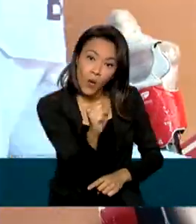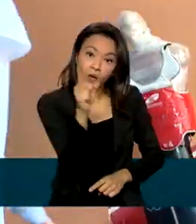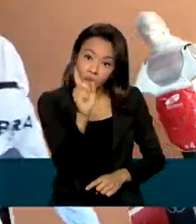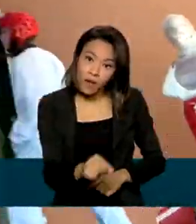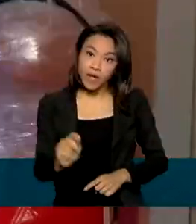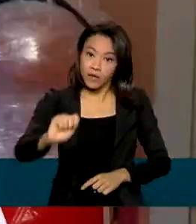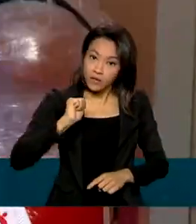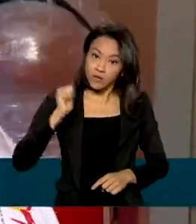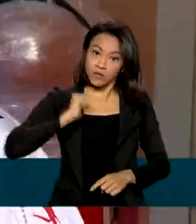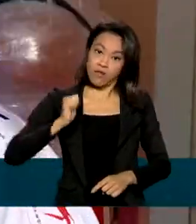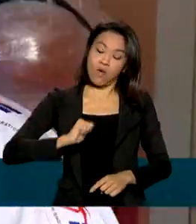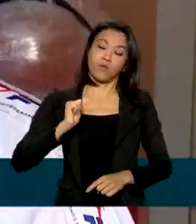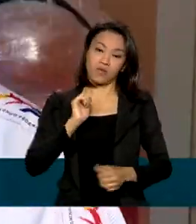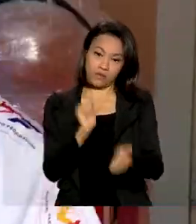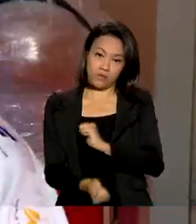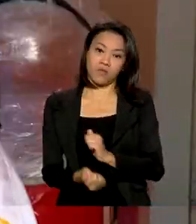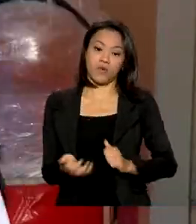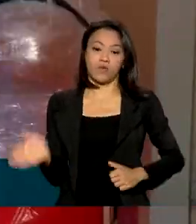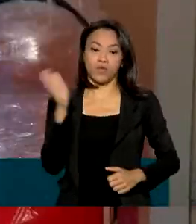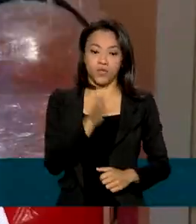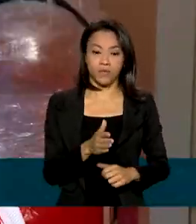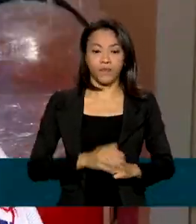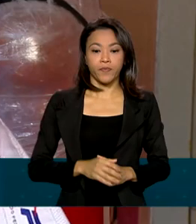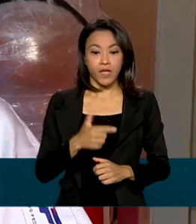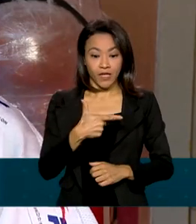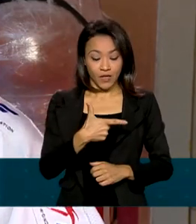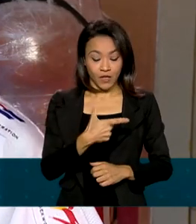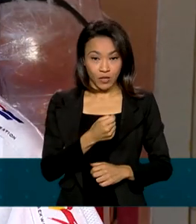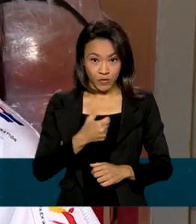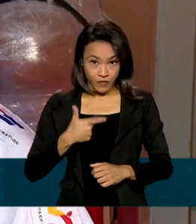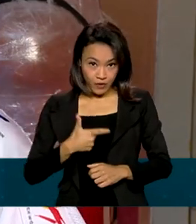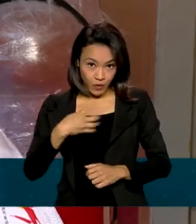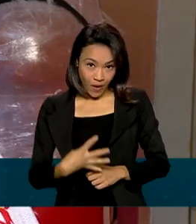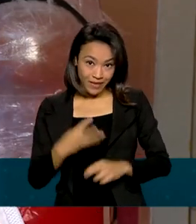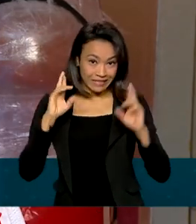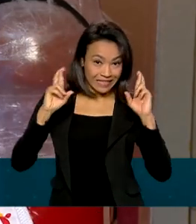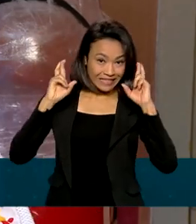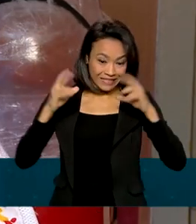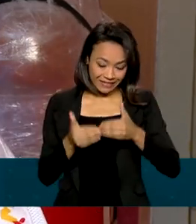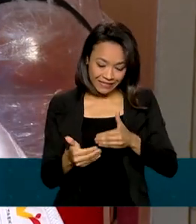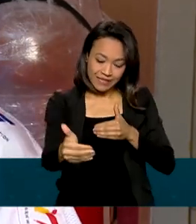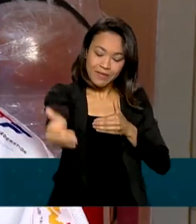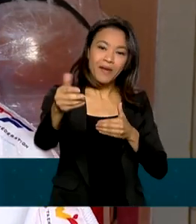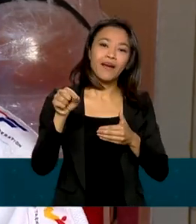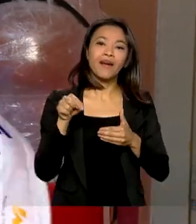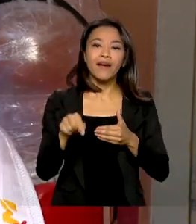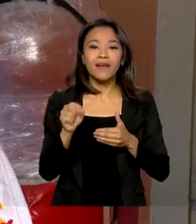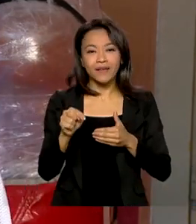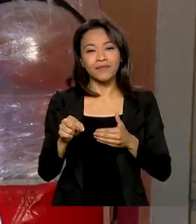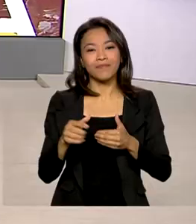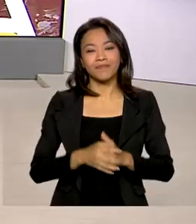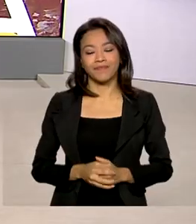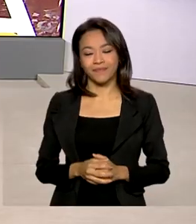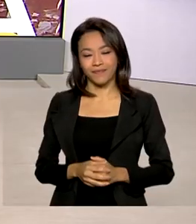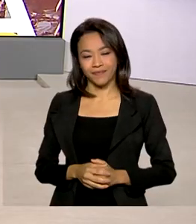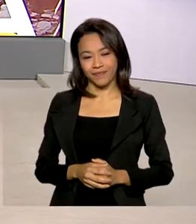Bolsa Atleta. Na próxima Olimpíadas de 2024, espero, se Deus quiser, minha equipe vai estalar comigo.